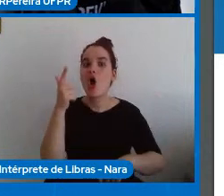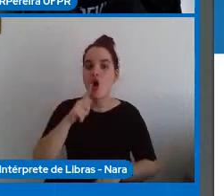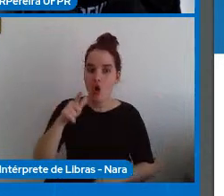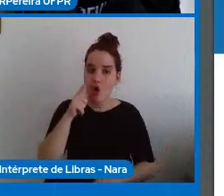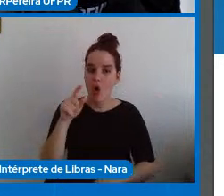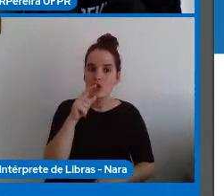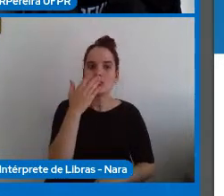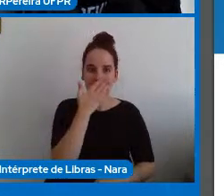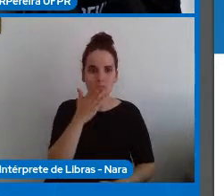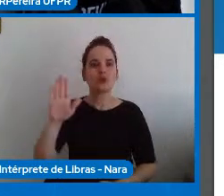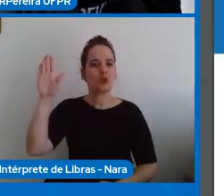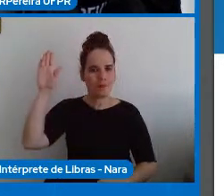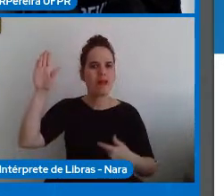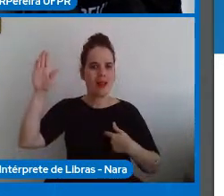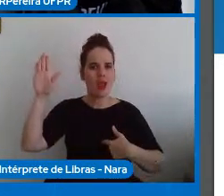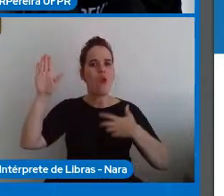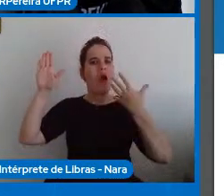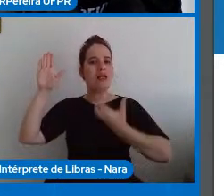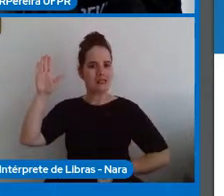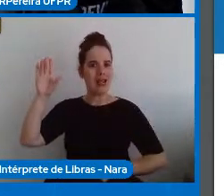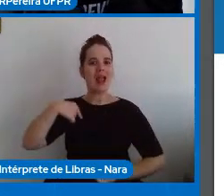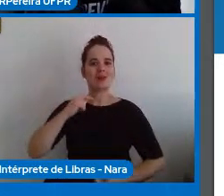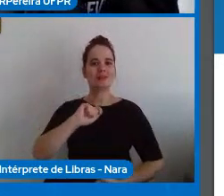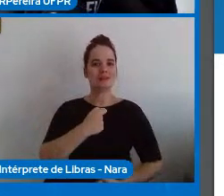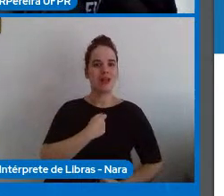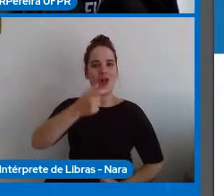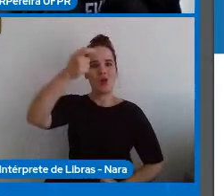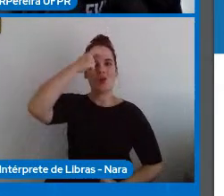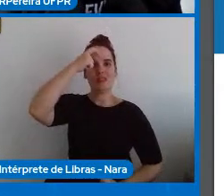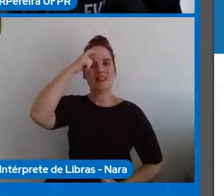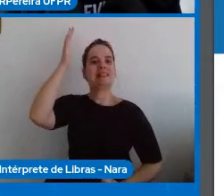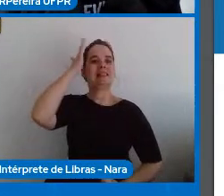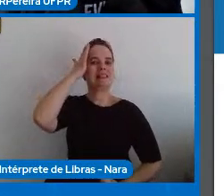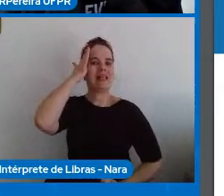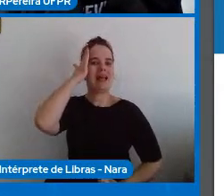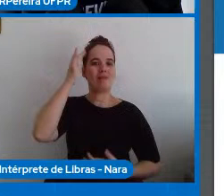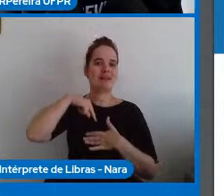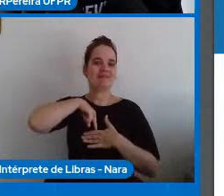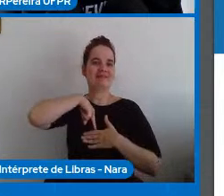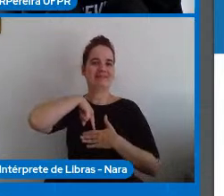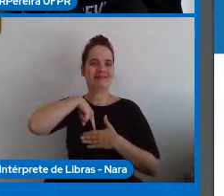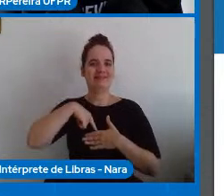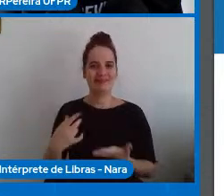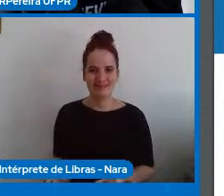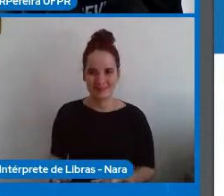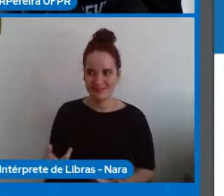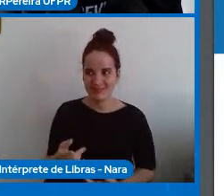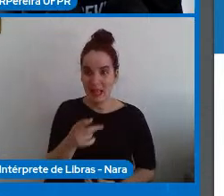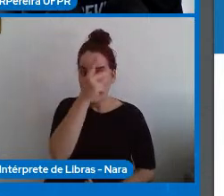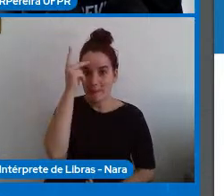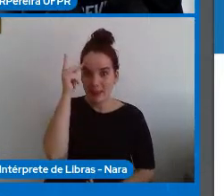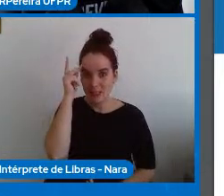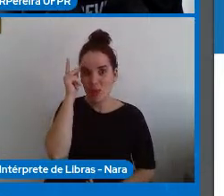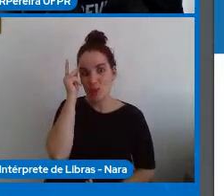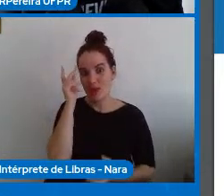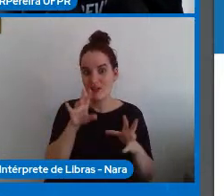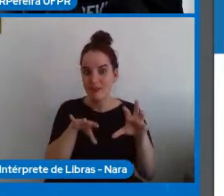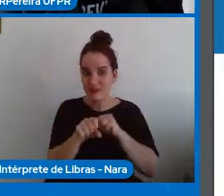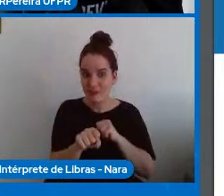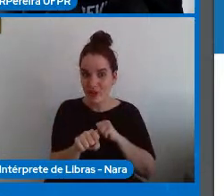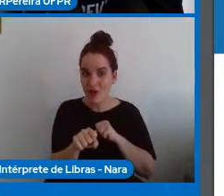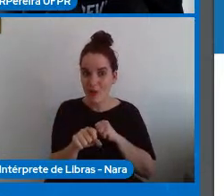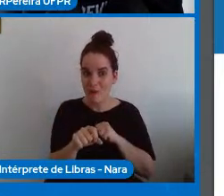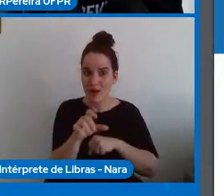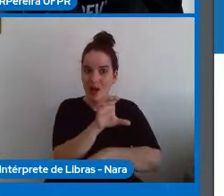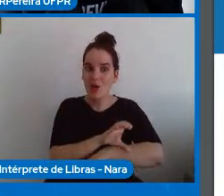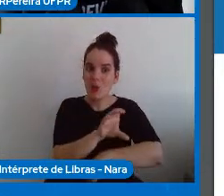para prestar um juramento consciente será que as pessoas que se formam nos nossos cursos de computação elas